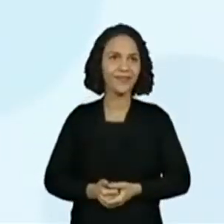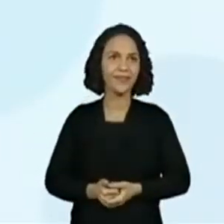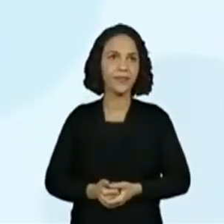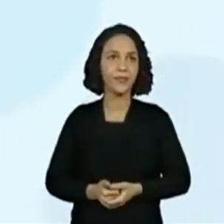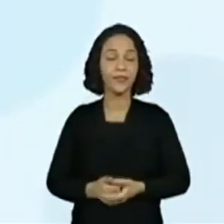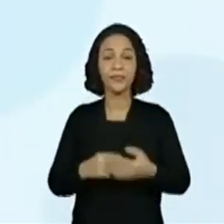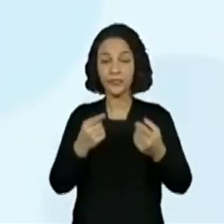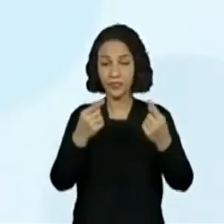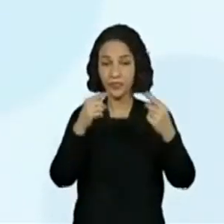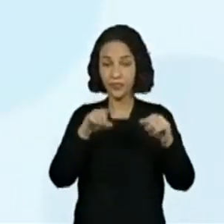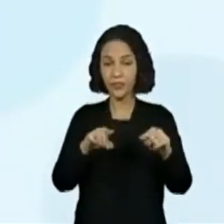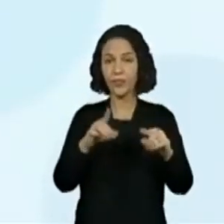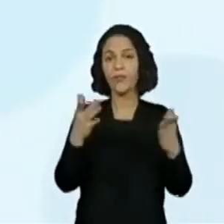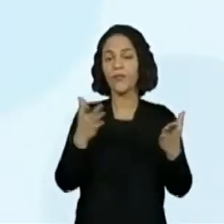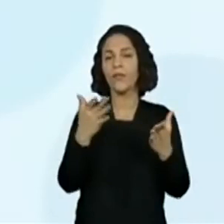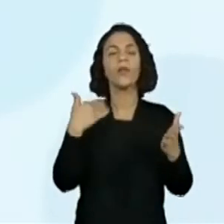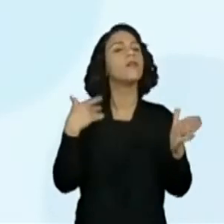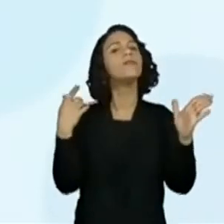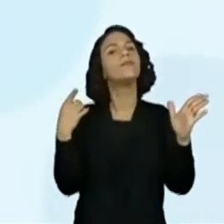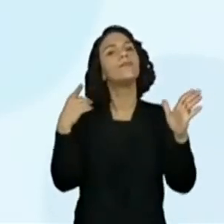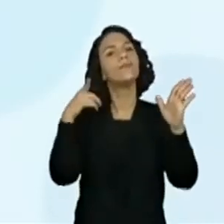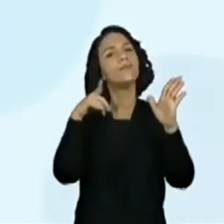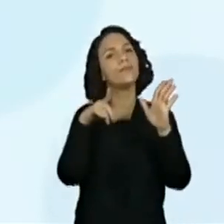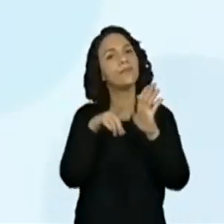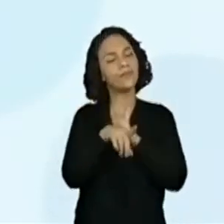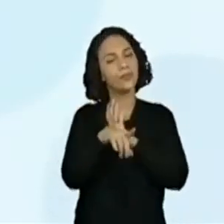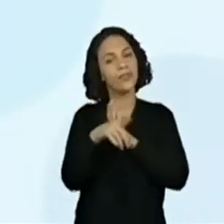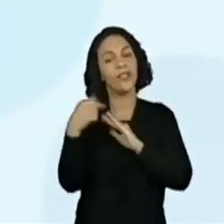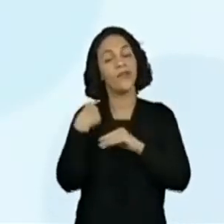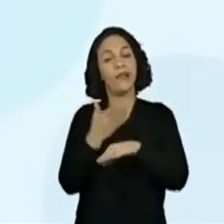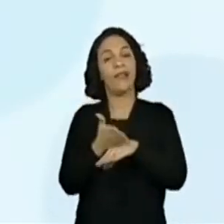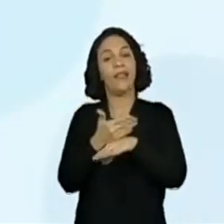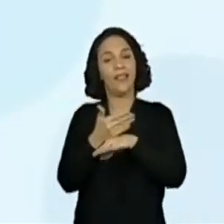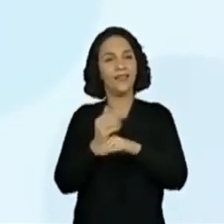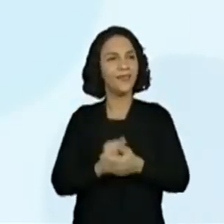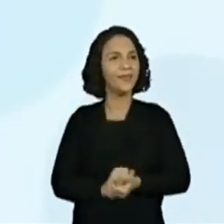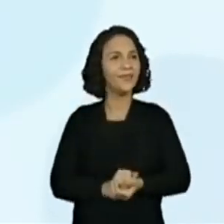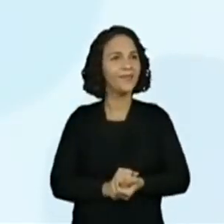Agora sim, começo aquele ponto que eu estava até adiantada demais.